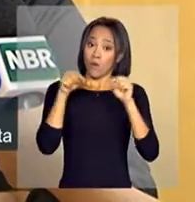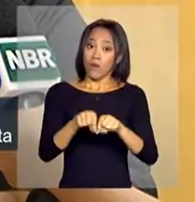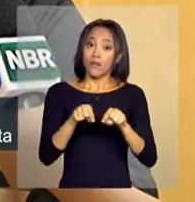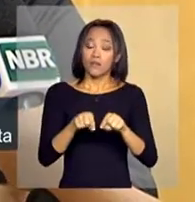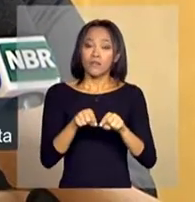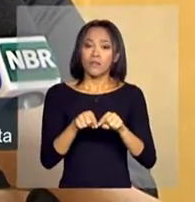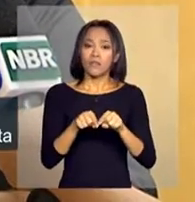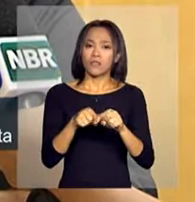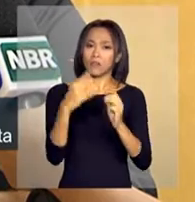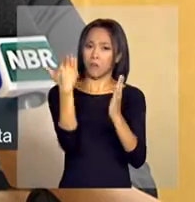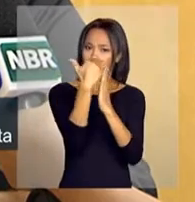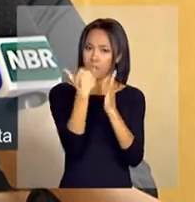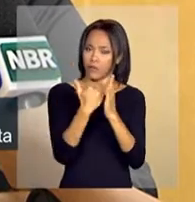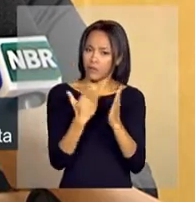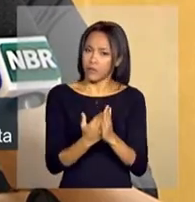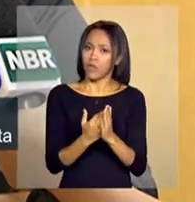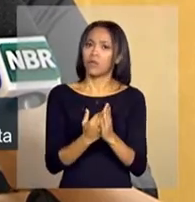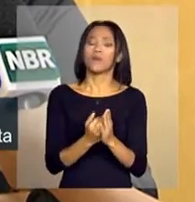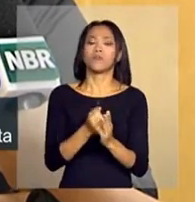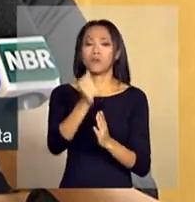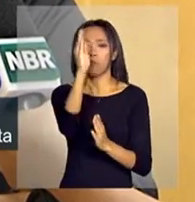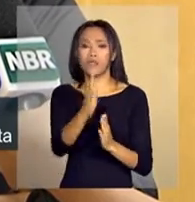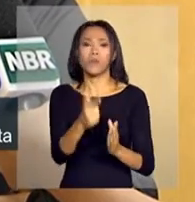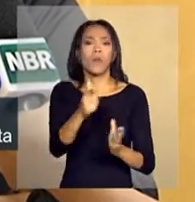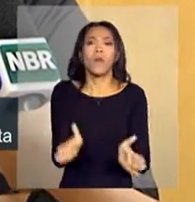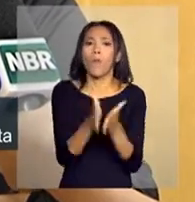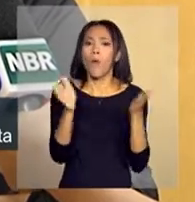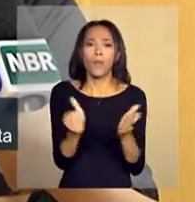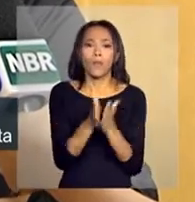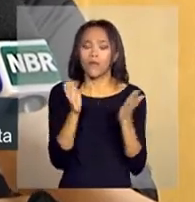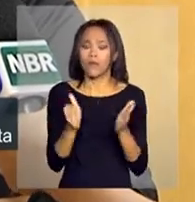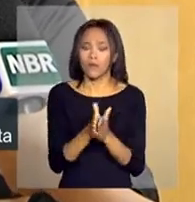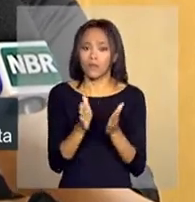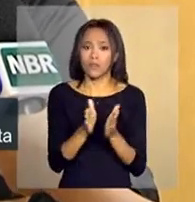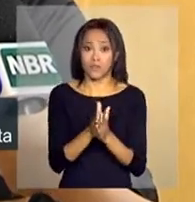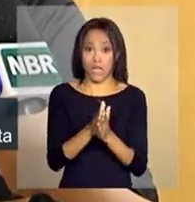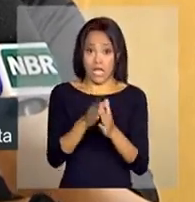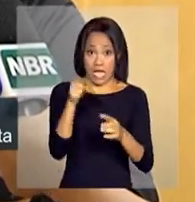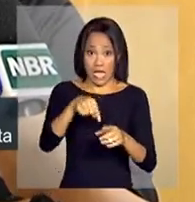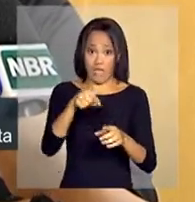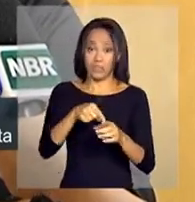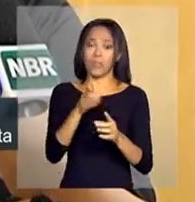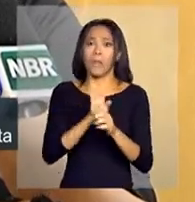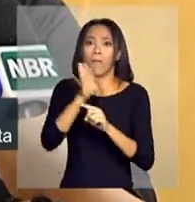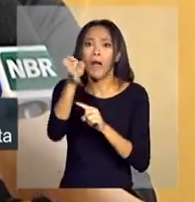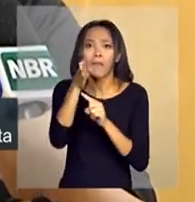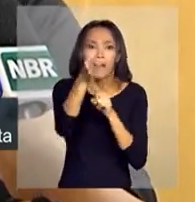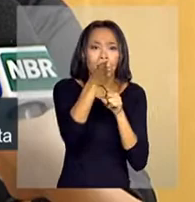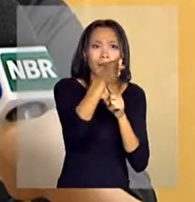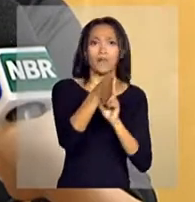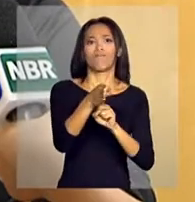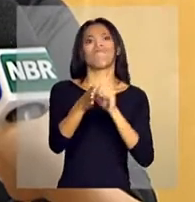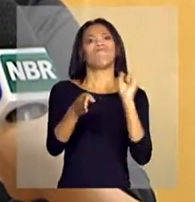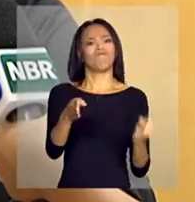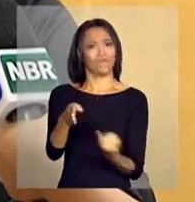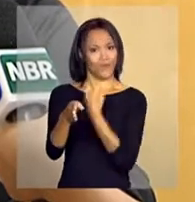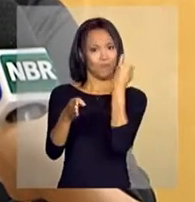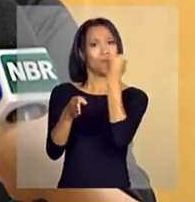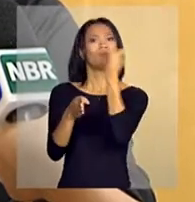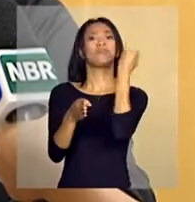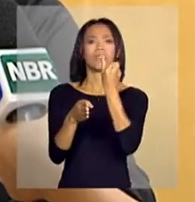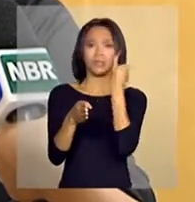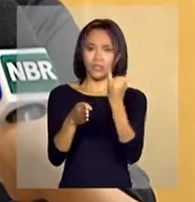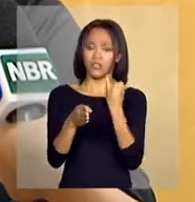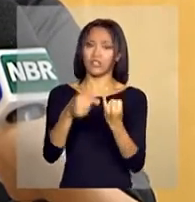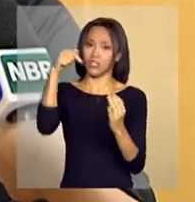do Plano Brasil Sem Miséria, a Busca Ativa se tornou um eixo do plano,